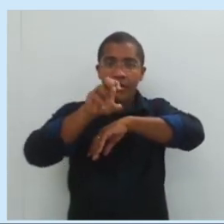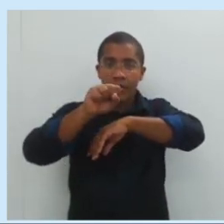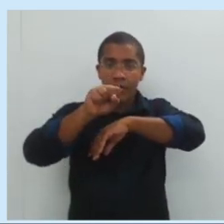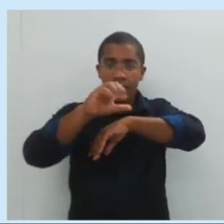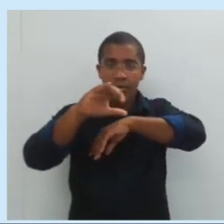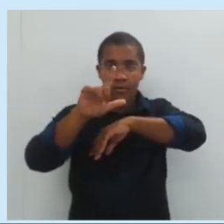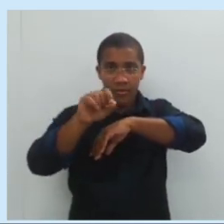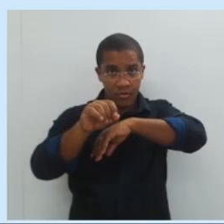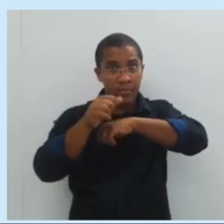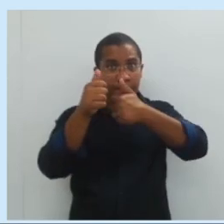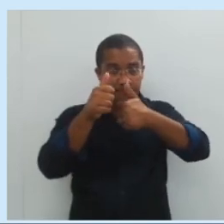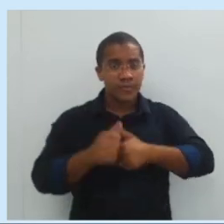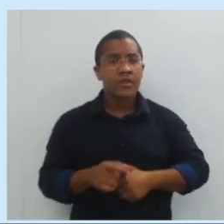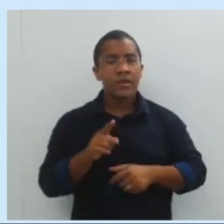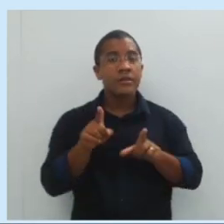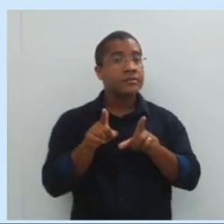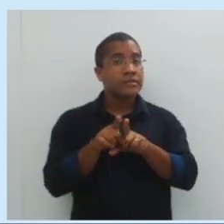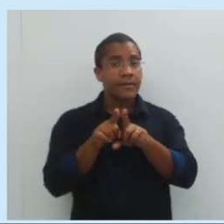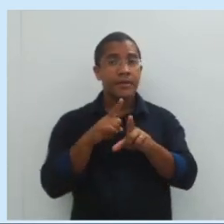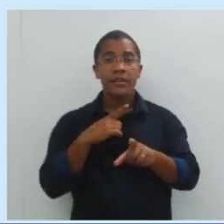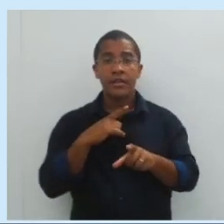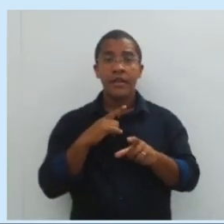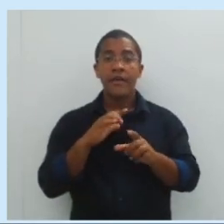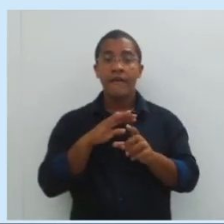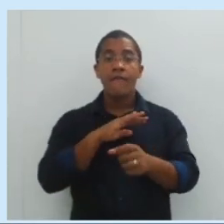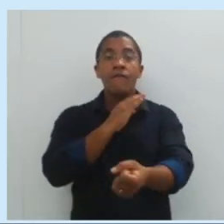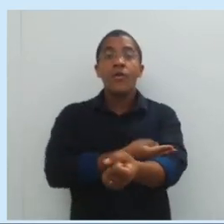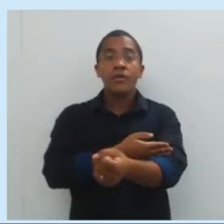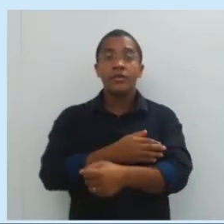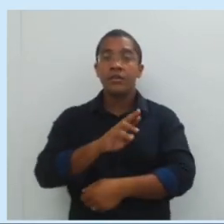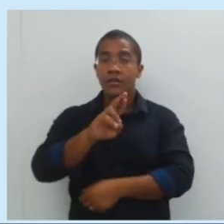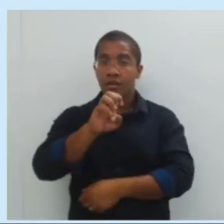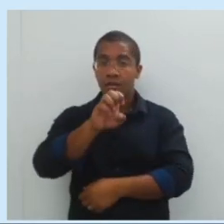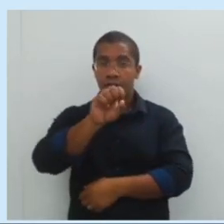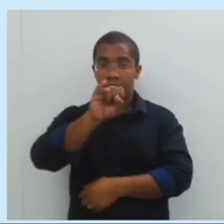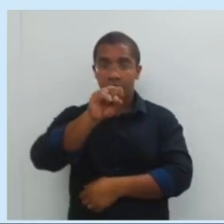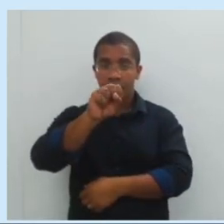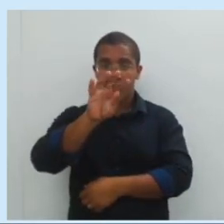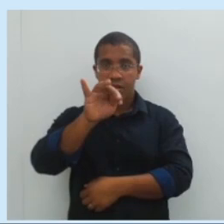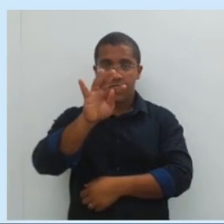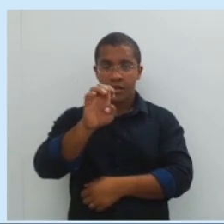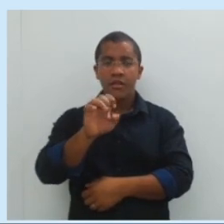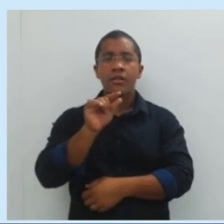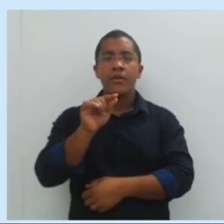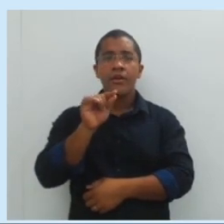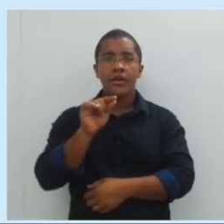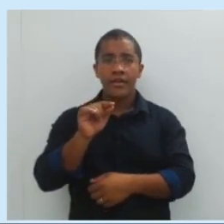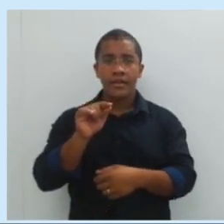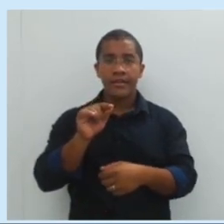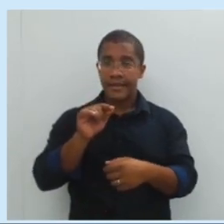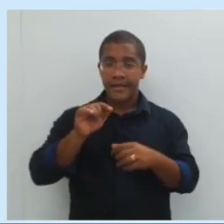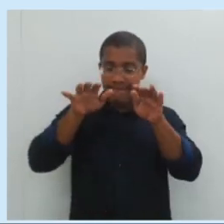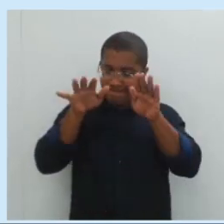Em compensação, a gente tem a força resistente. A resistência de